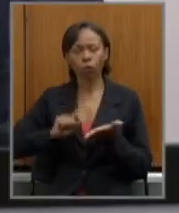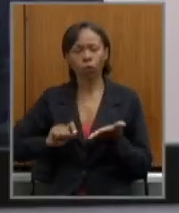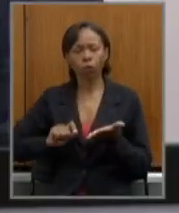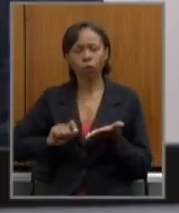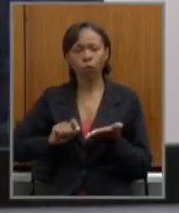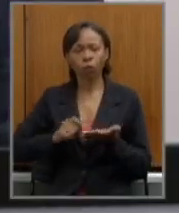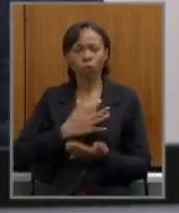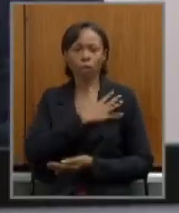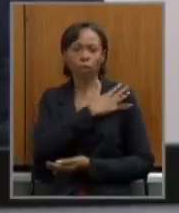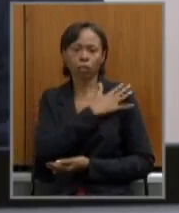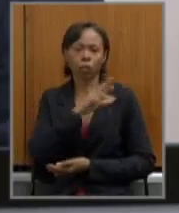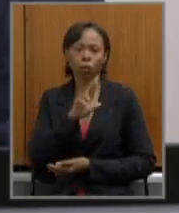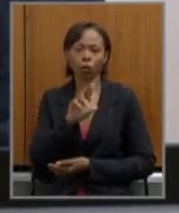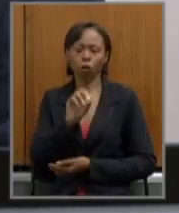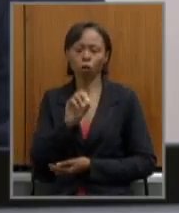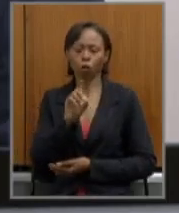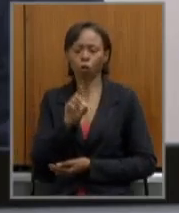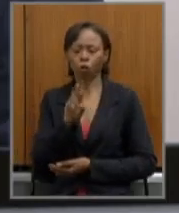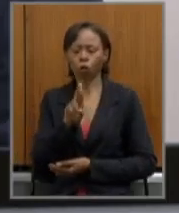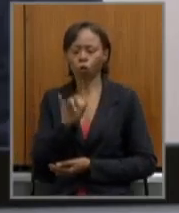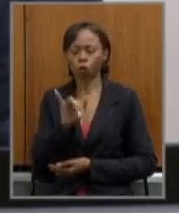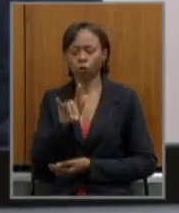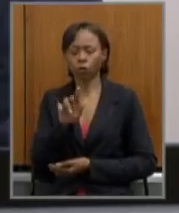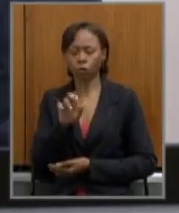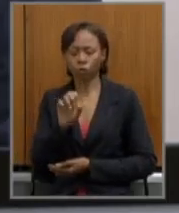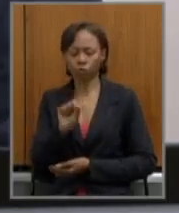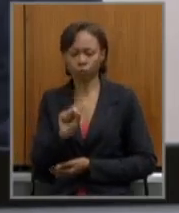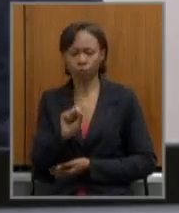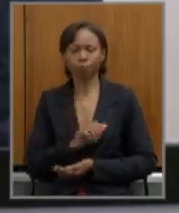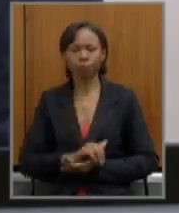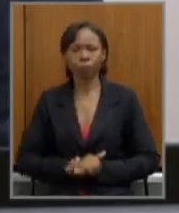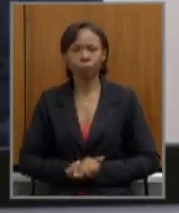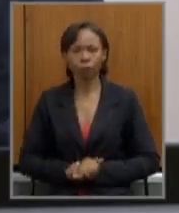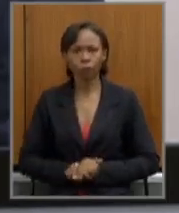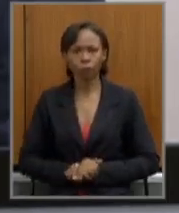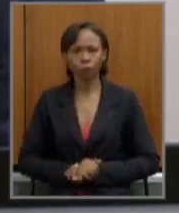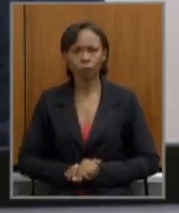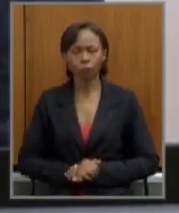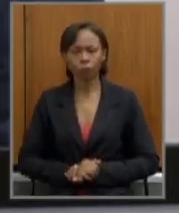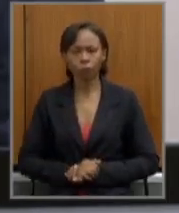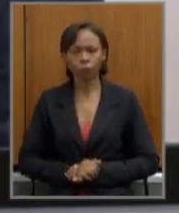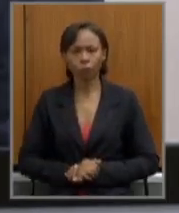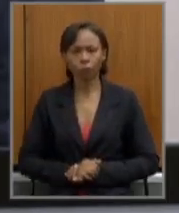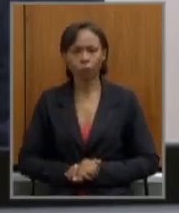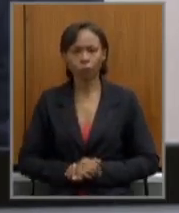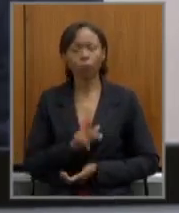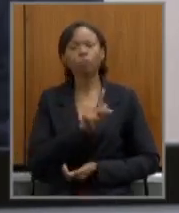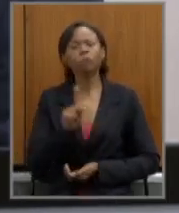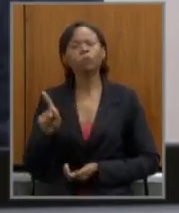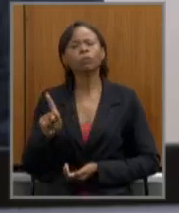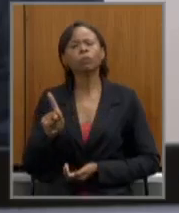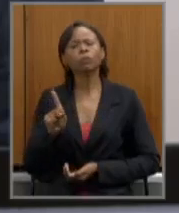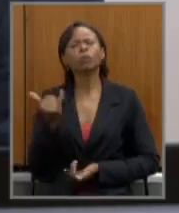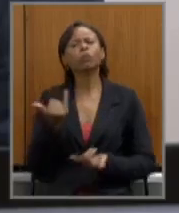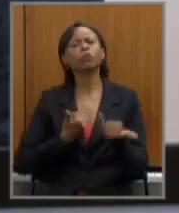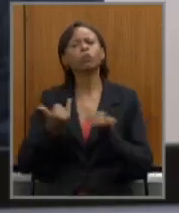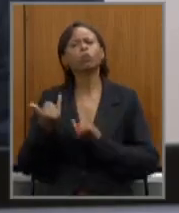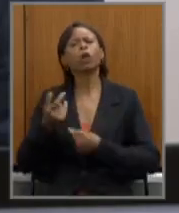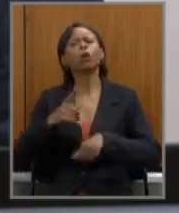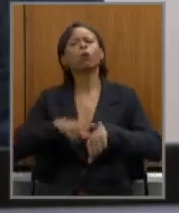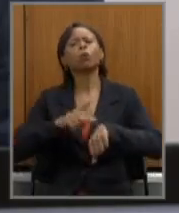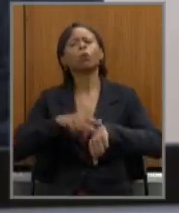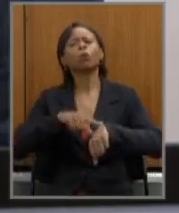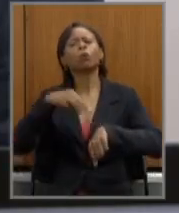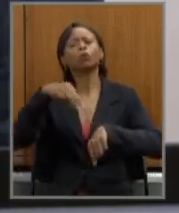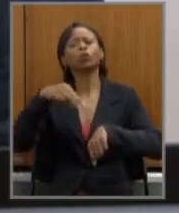Sargento Rodrigues em seguida Virgílio Guimarães presidente eu gostaria que vossa excelência pudesse me informar quantos minutos eu